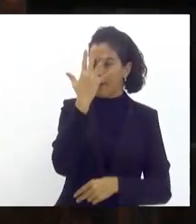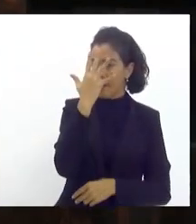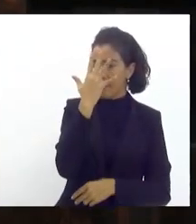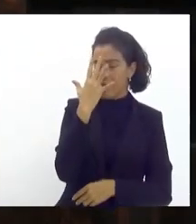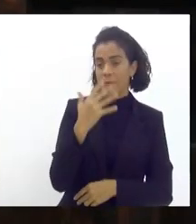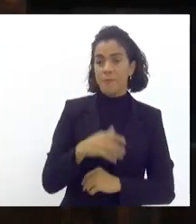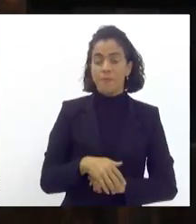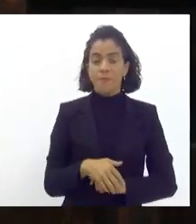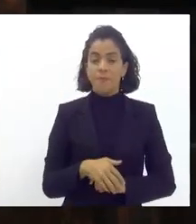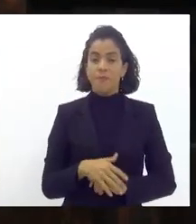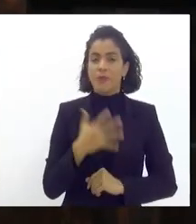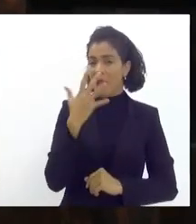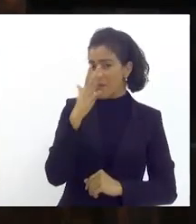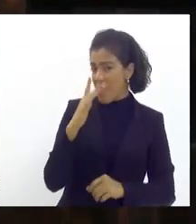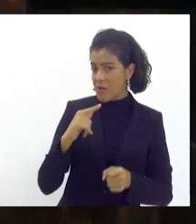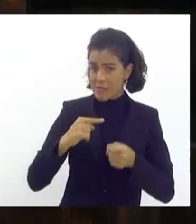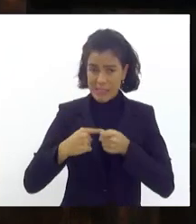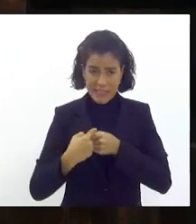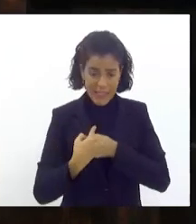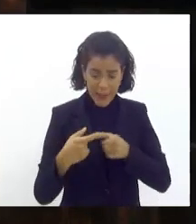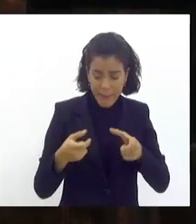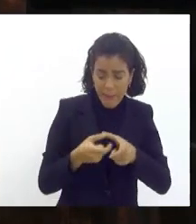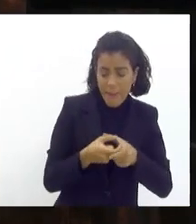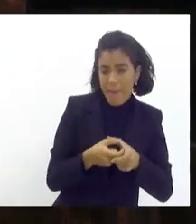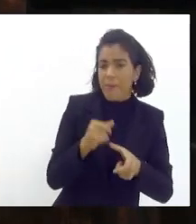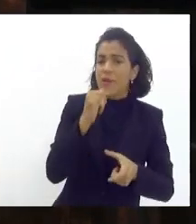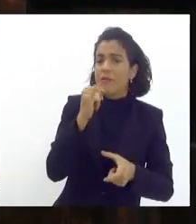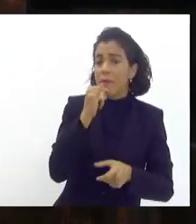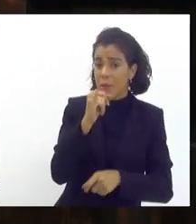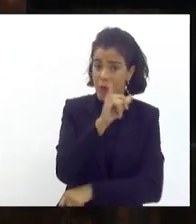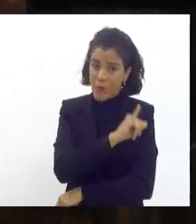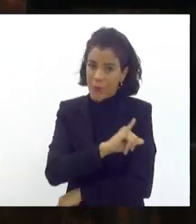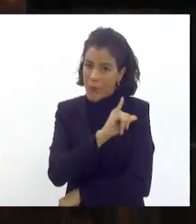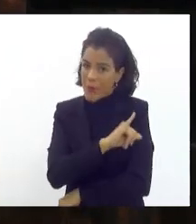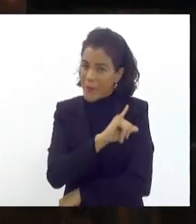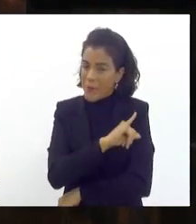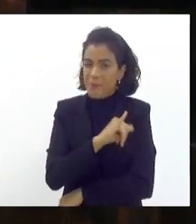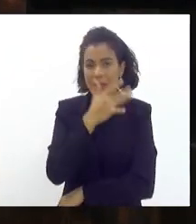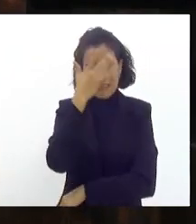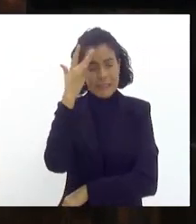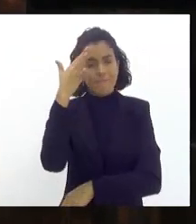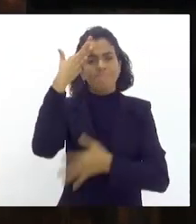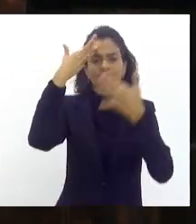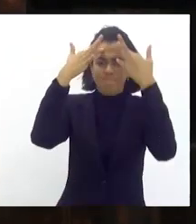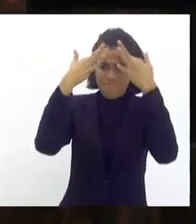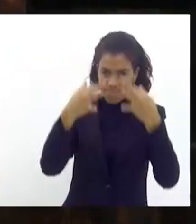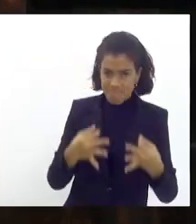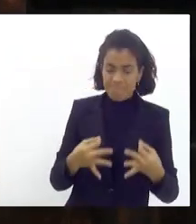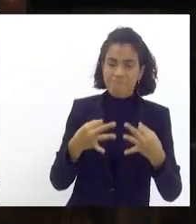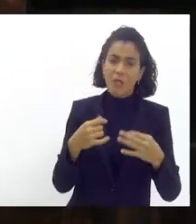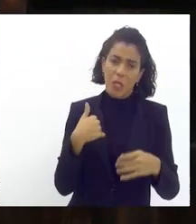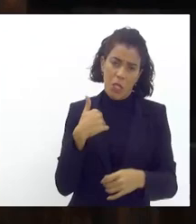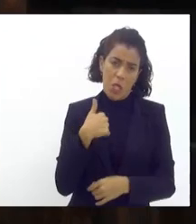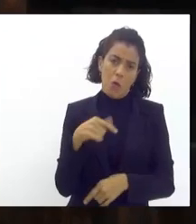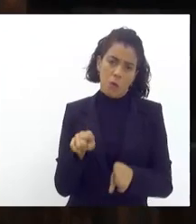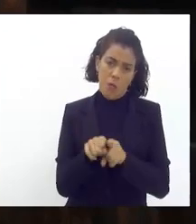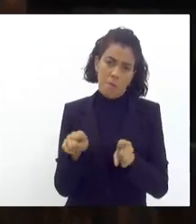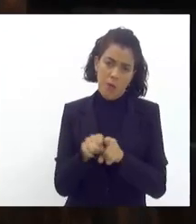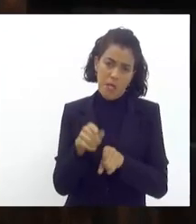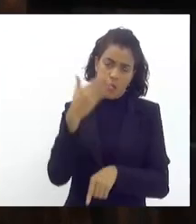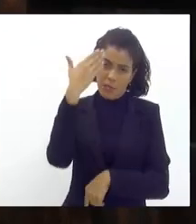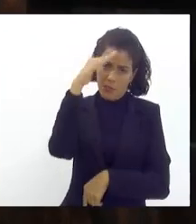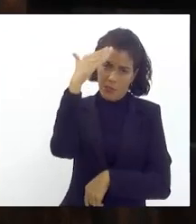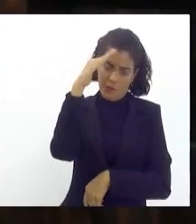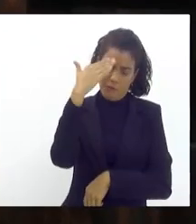cidades pequenas mas também o carnaval por exemplo da cidade do Rio de Janeiro as pessoas compreendem e aí eu enxergo muito a fala do presidente